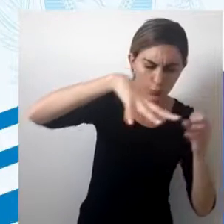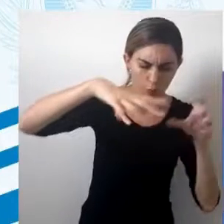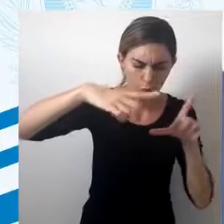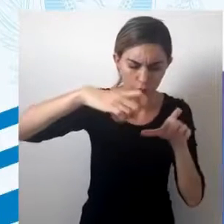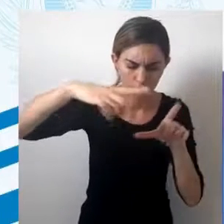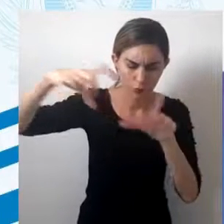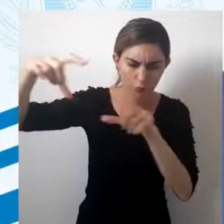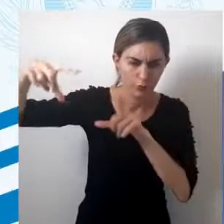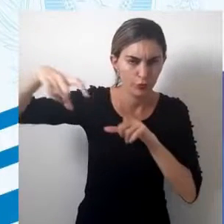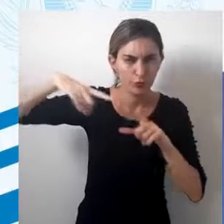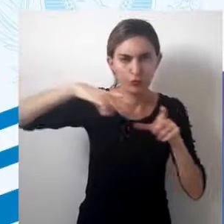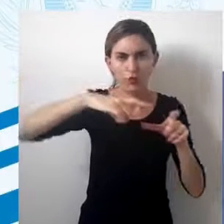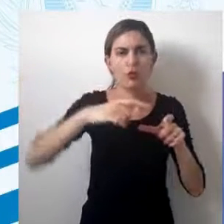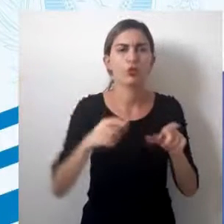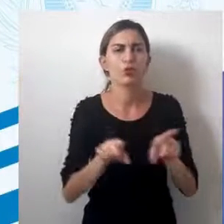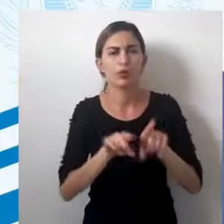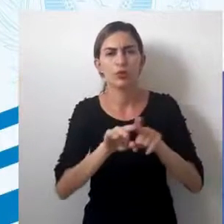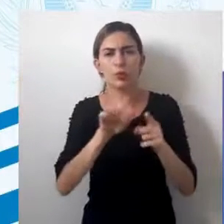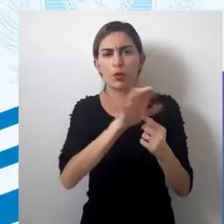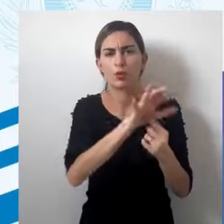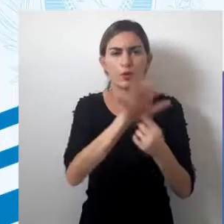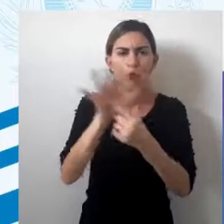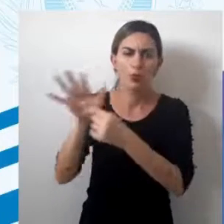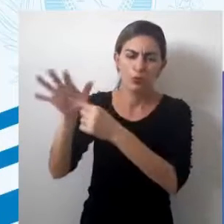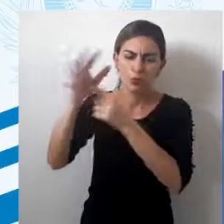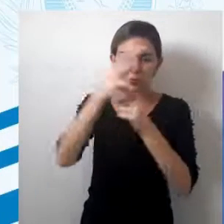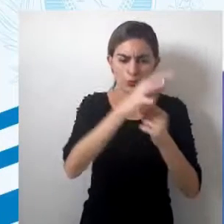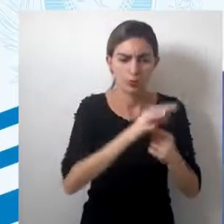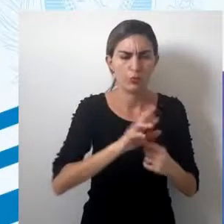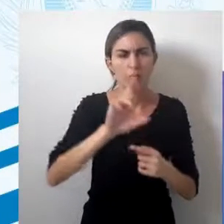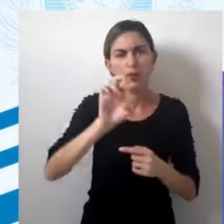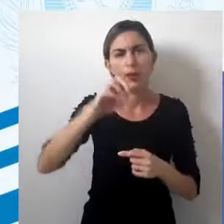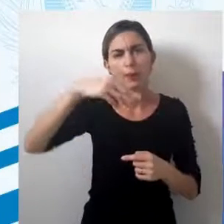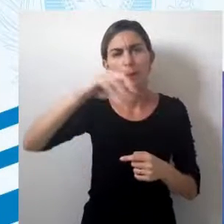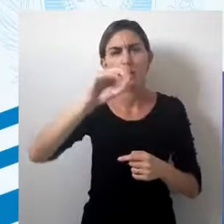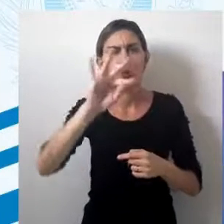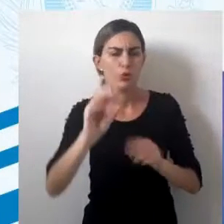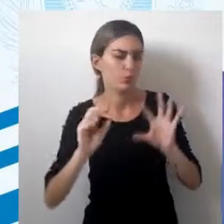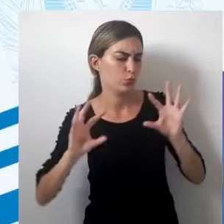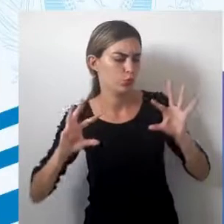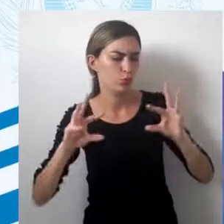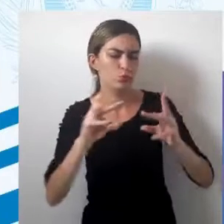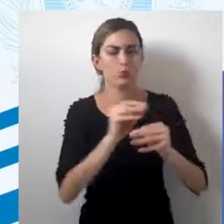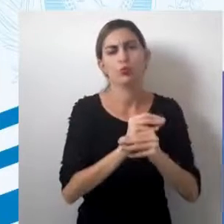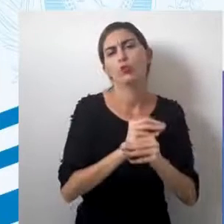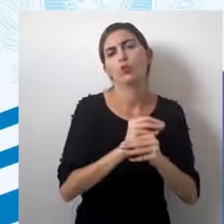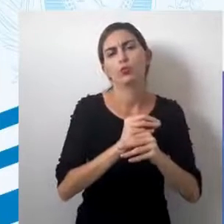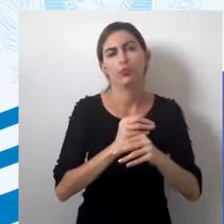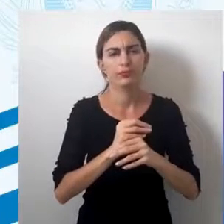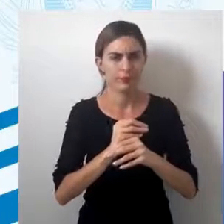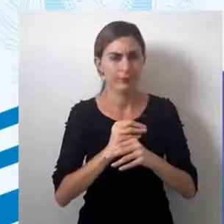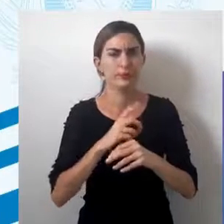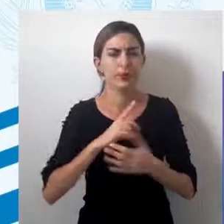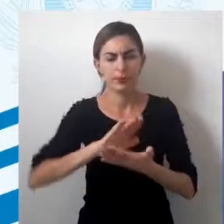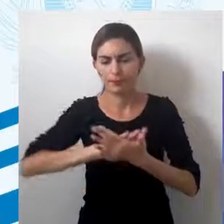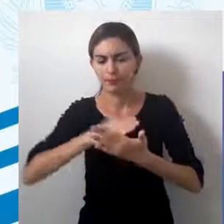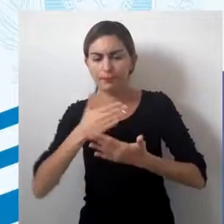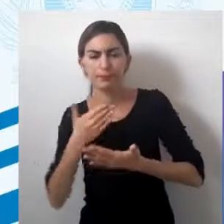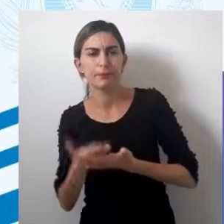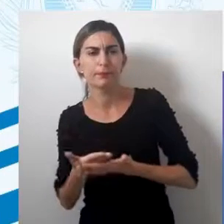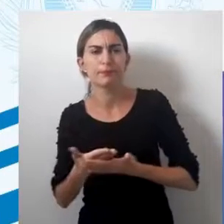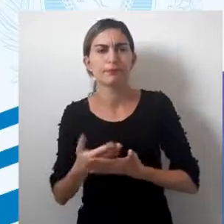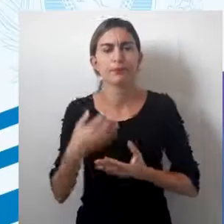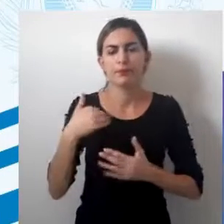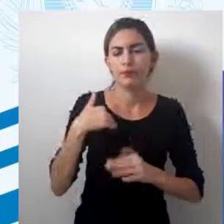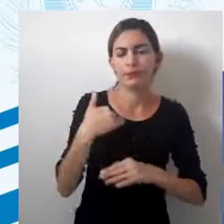que são fotografias aéreas, e com o sensoriamento remoto. Todos esses elementos, eles traduzem